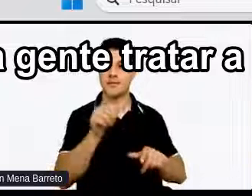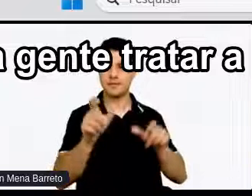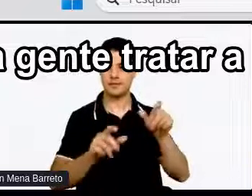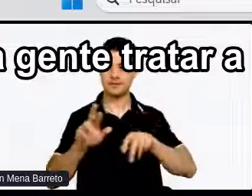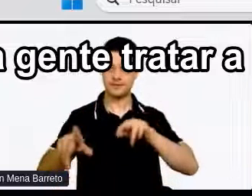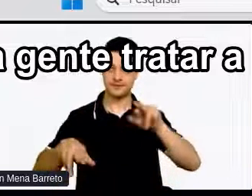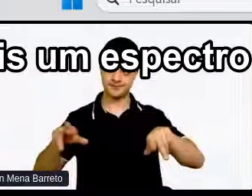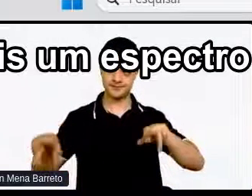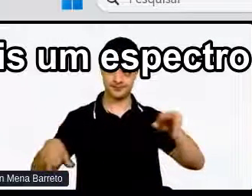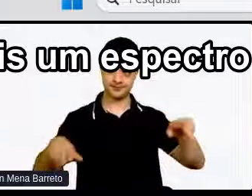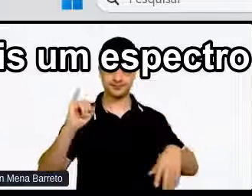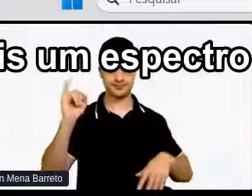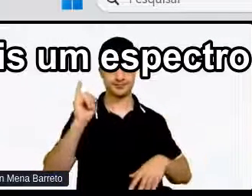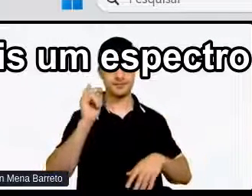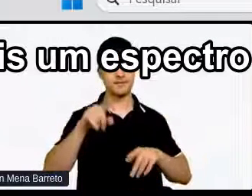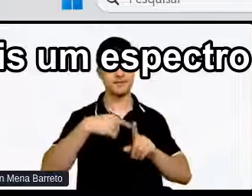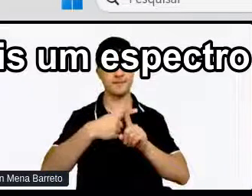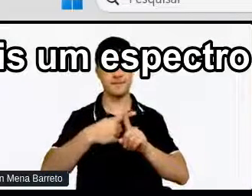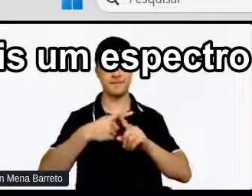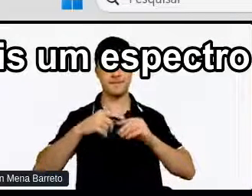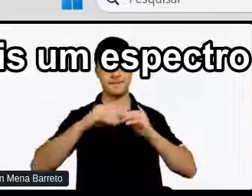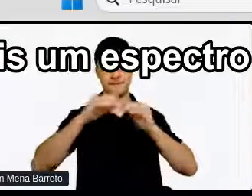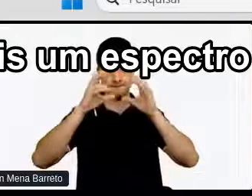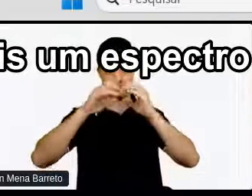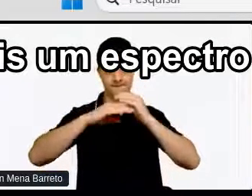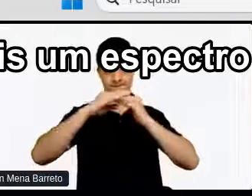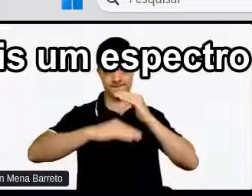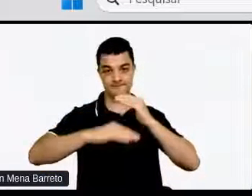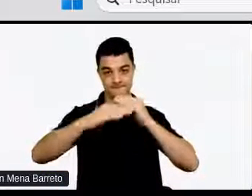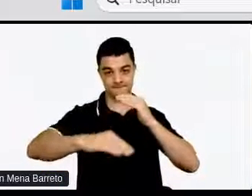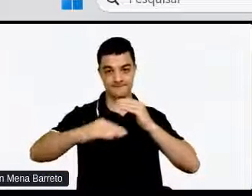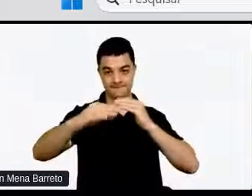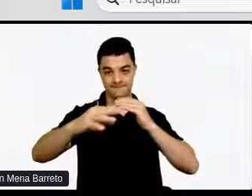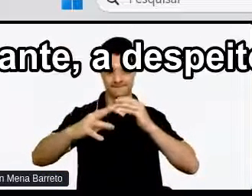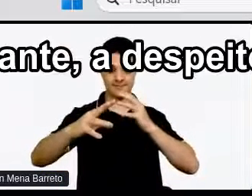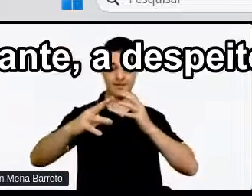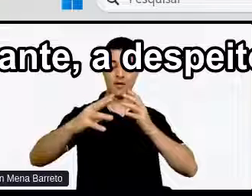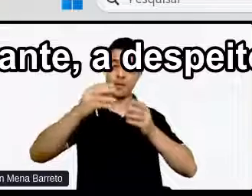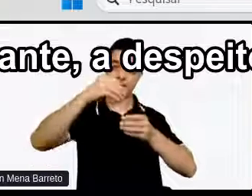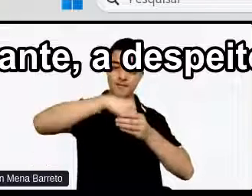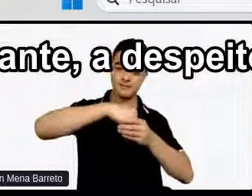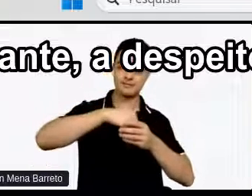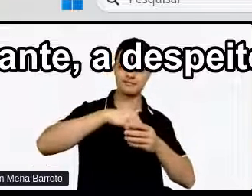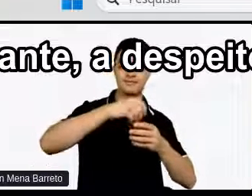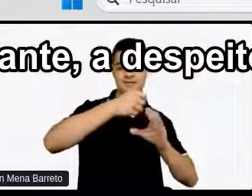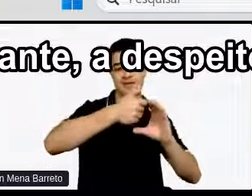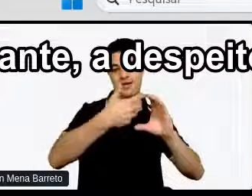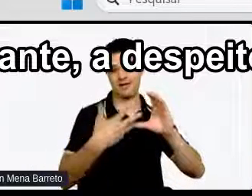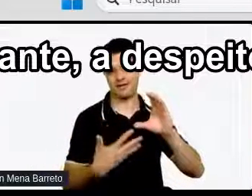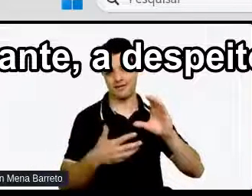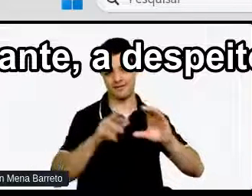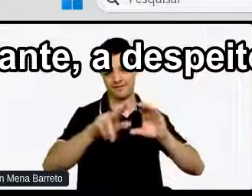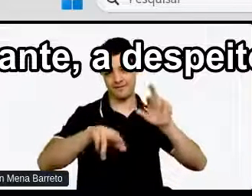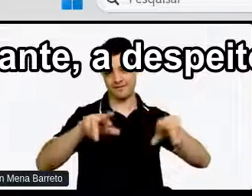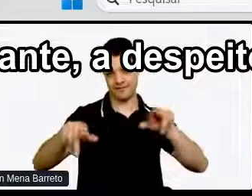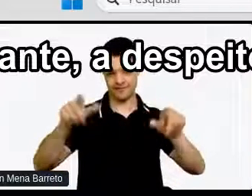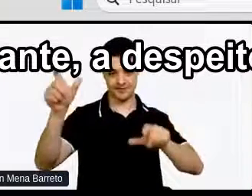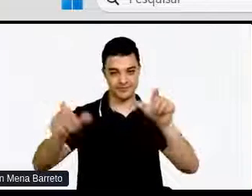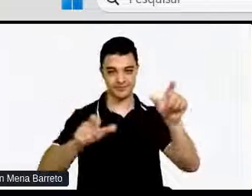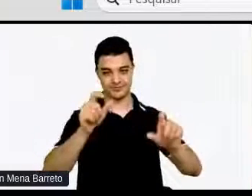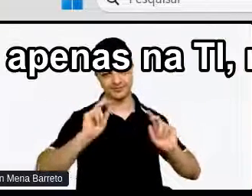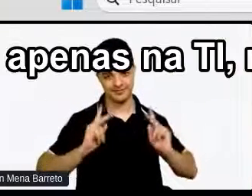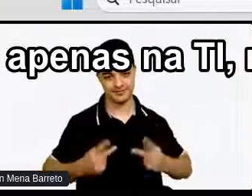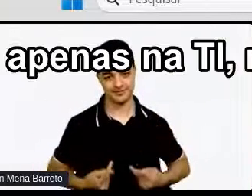Tratar a neurodiversidade Como mais um Espectro De diferenças humanas E ela é importante A despeito Do título Da minha